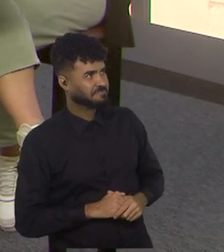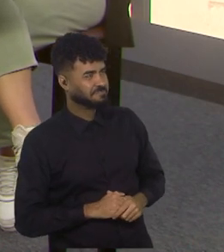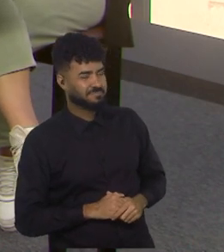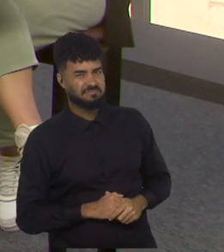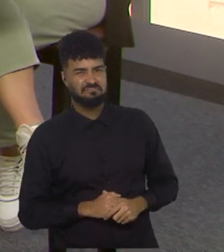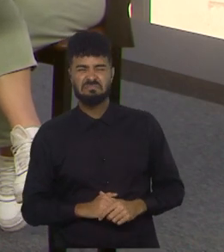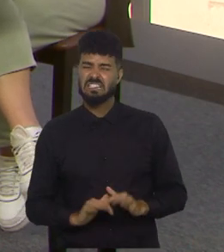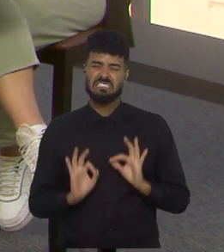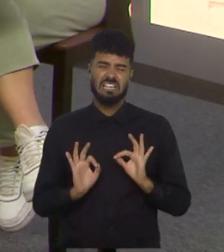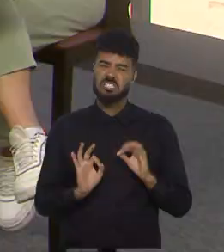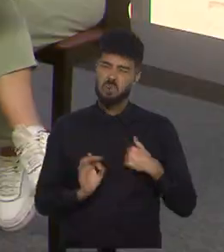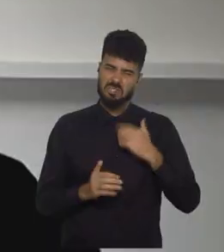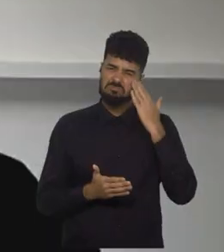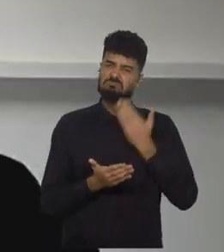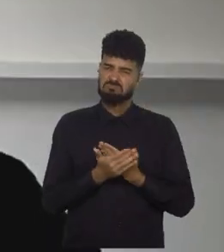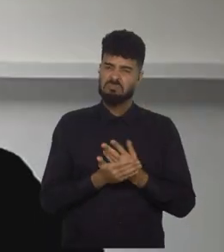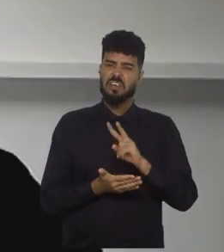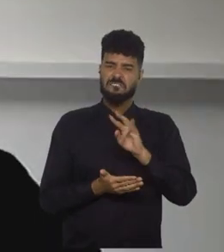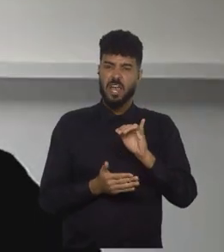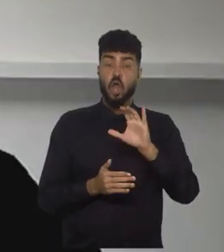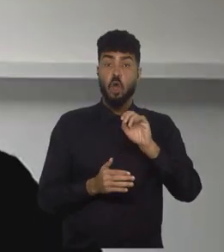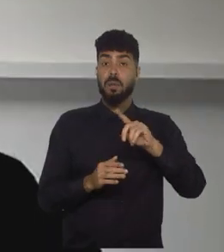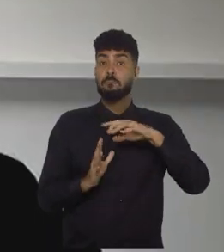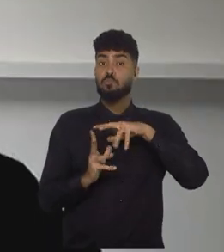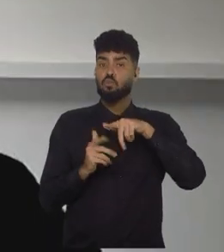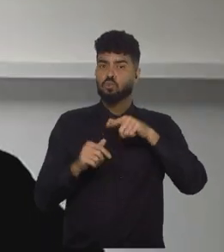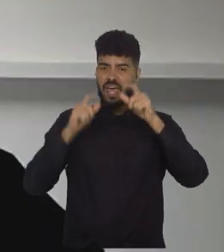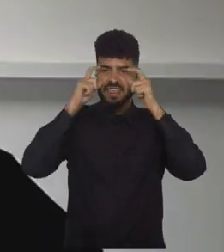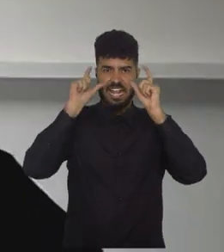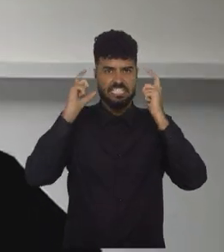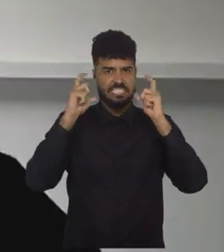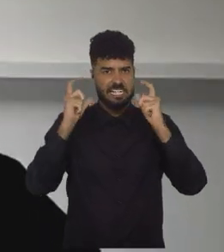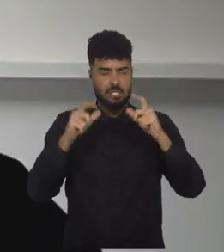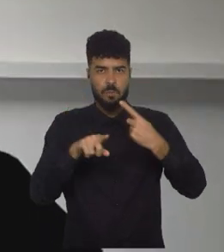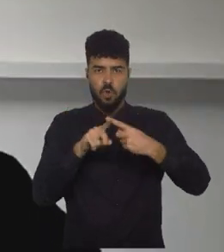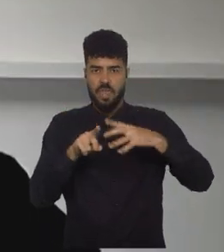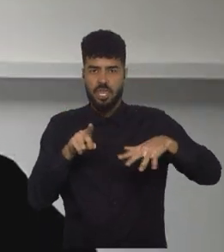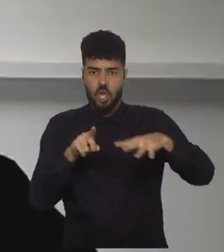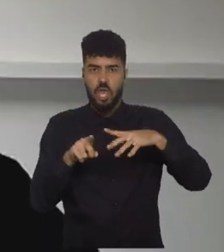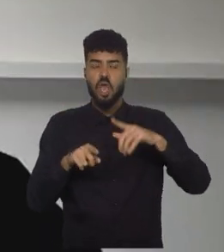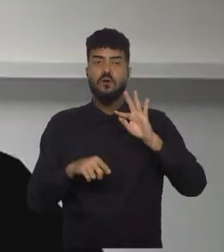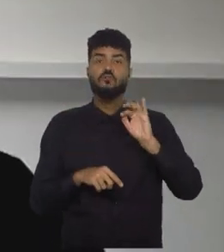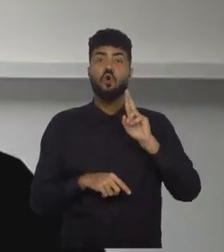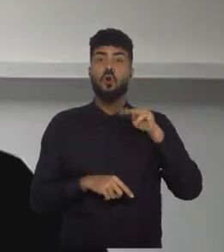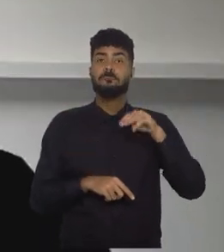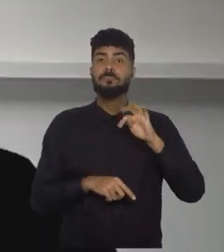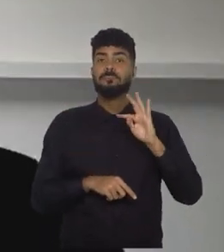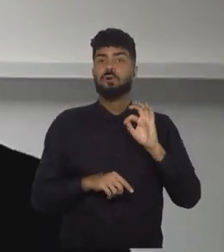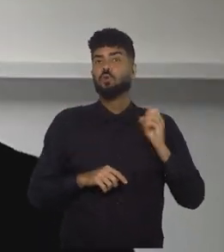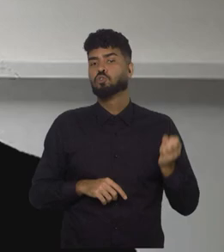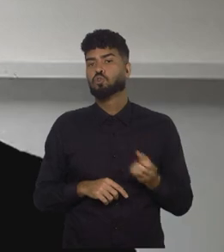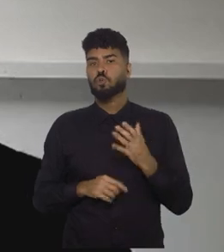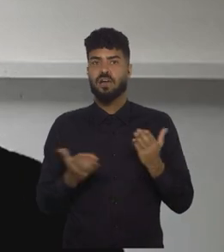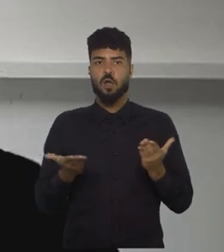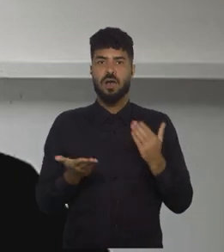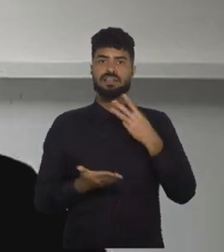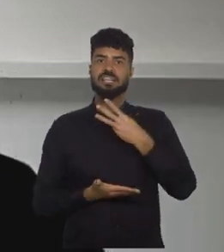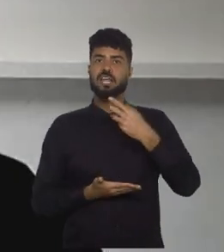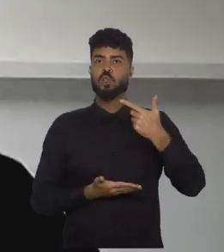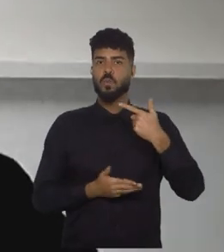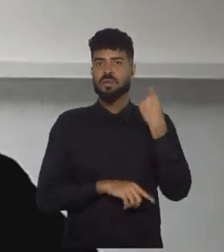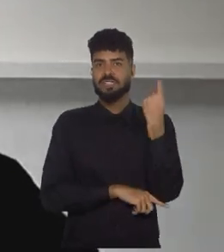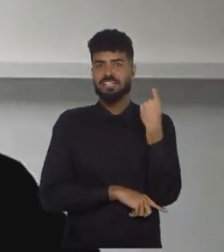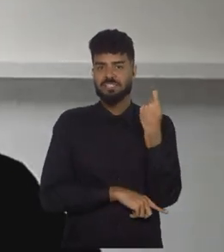Ah, com certeza. Eu acho que vai ser uma Copa do Mundo bastante interessante nesse aspecto, formato novo, né? Agora com 32 seleções,